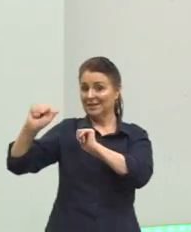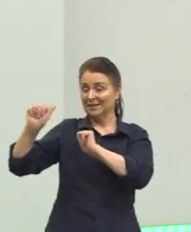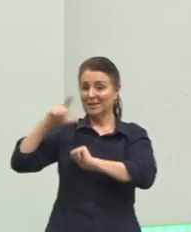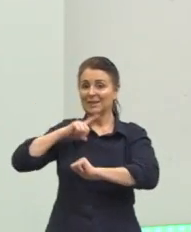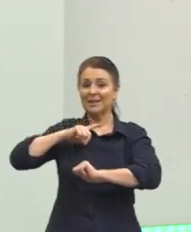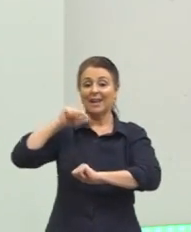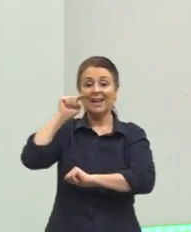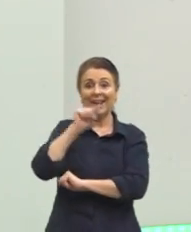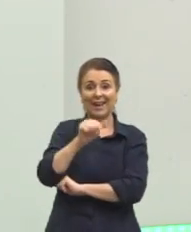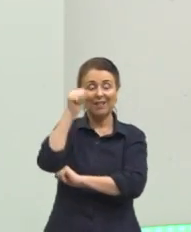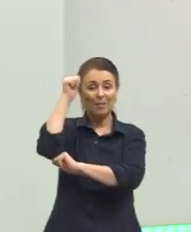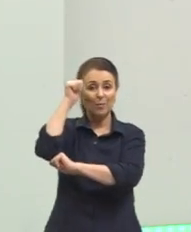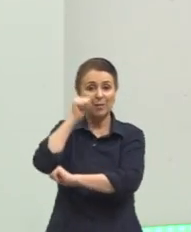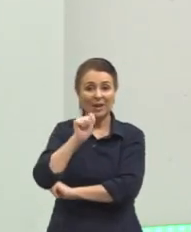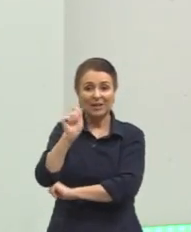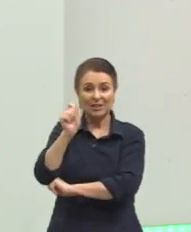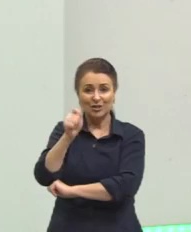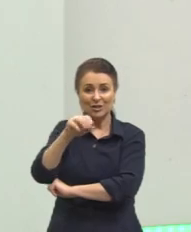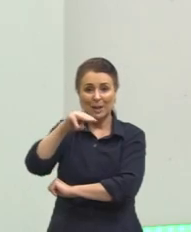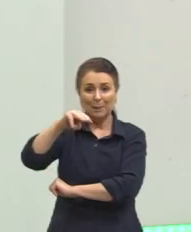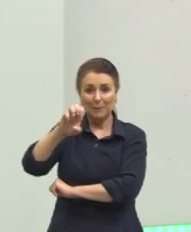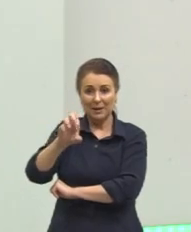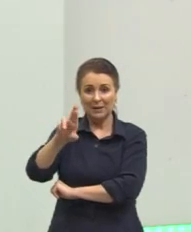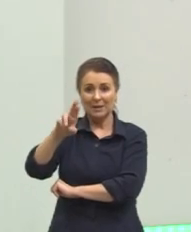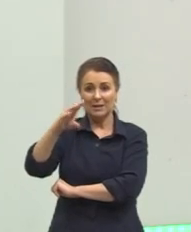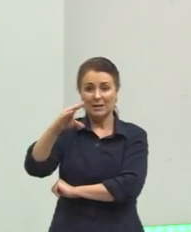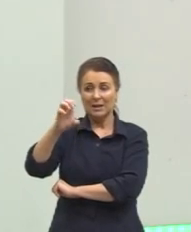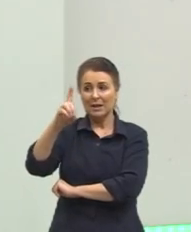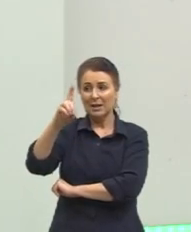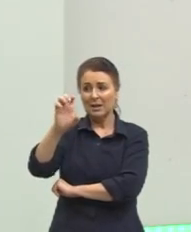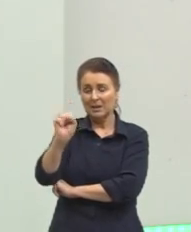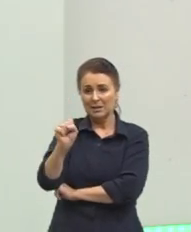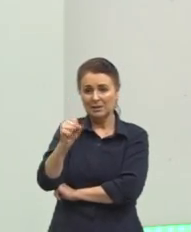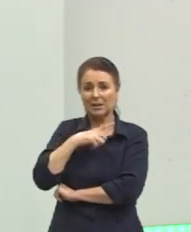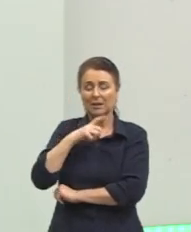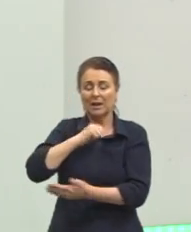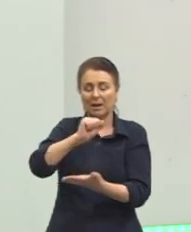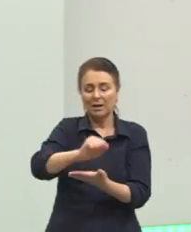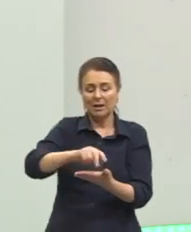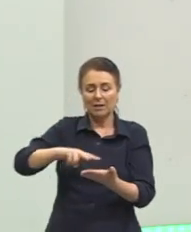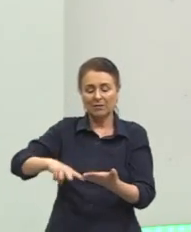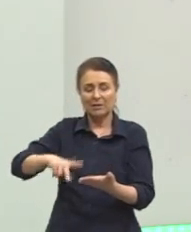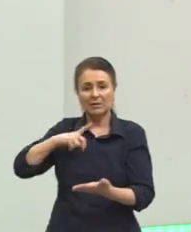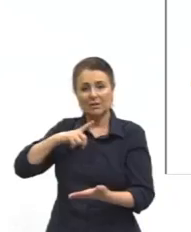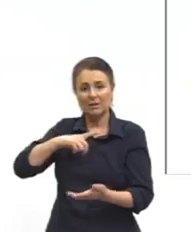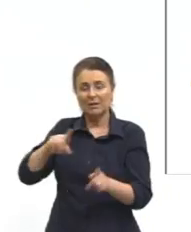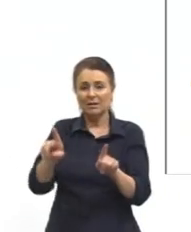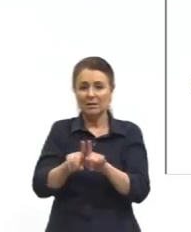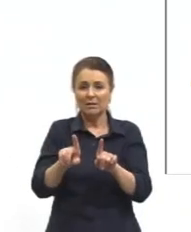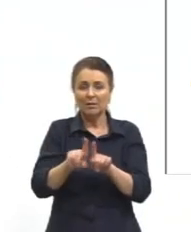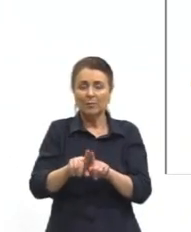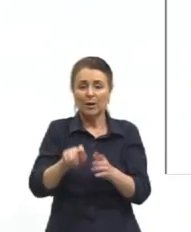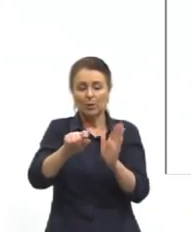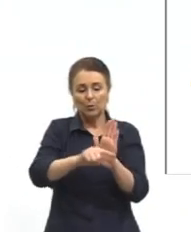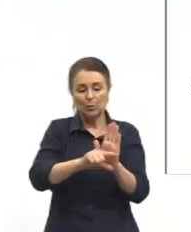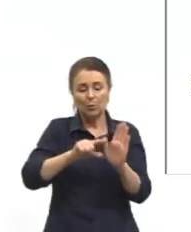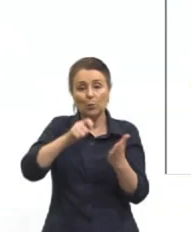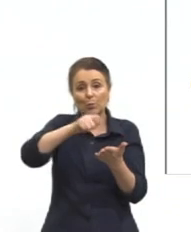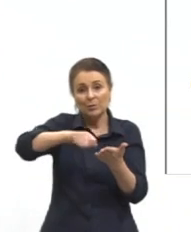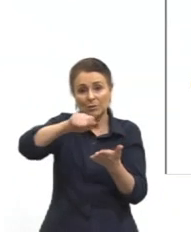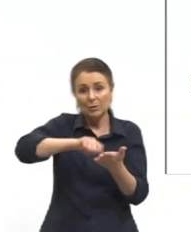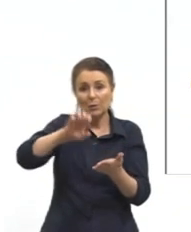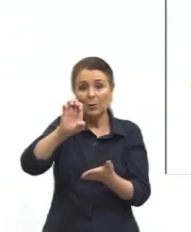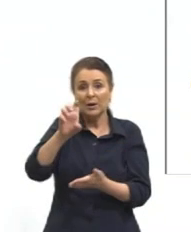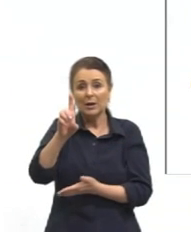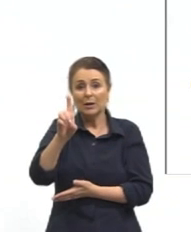Sosa, que foi falada e caiu na avaliação. E temos também o escritor Eduardo